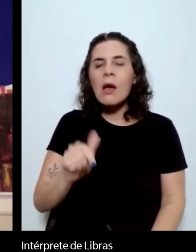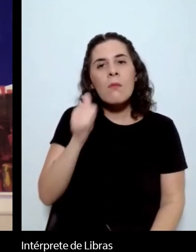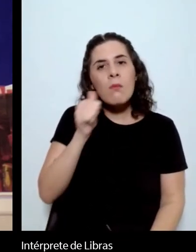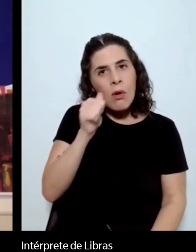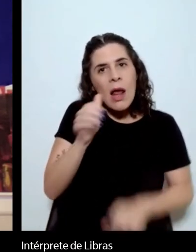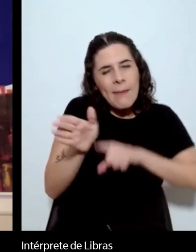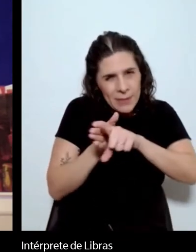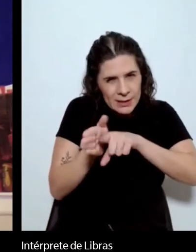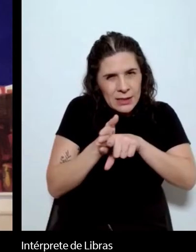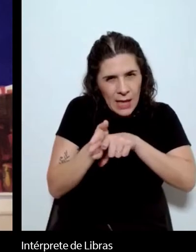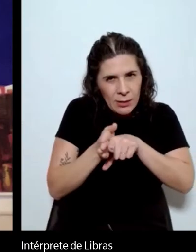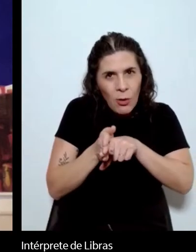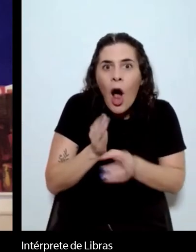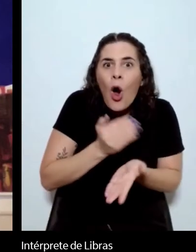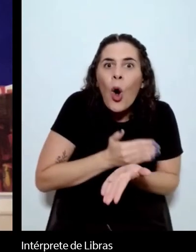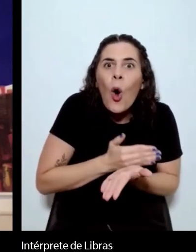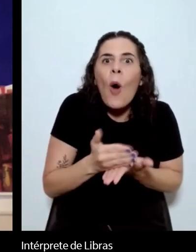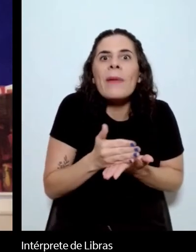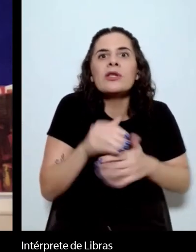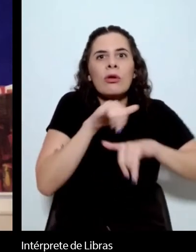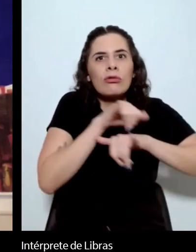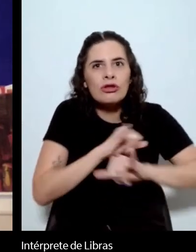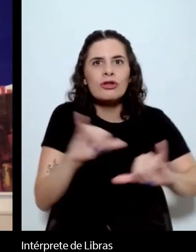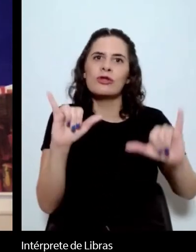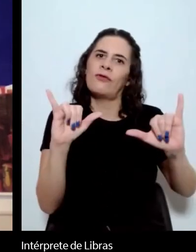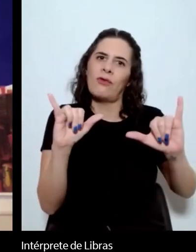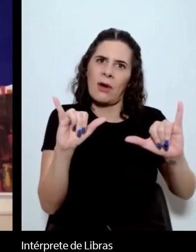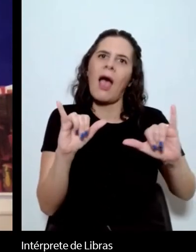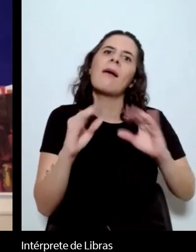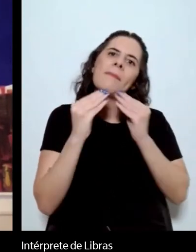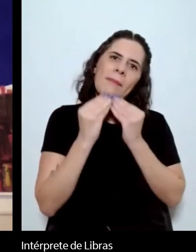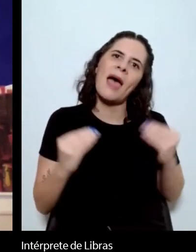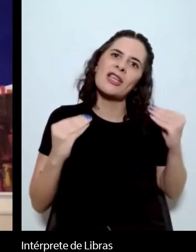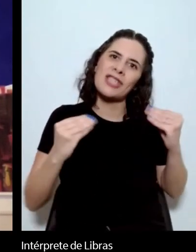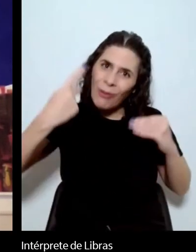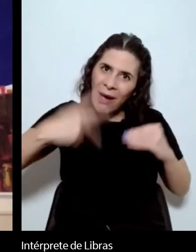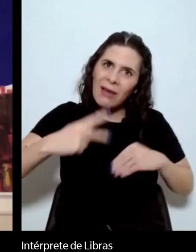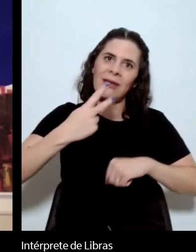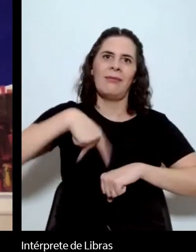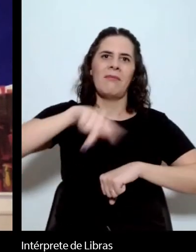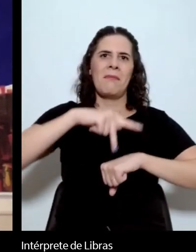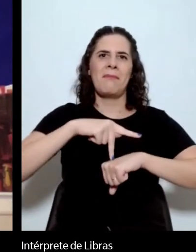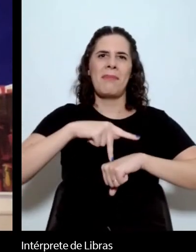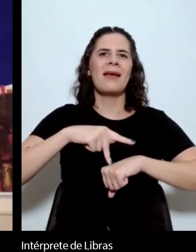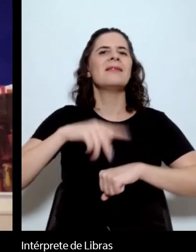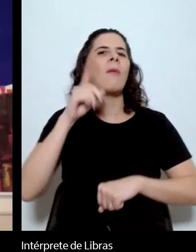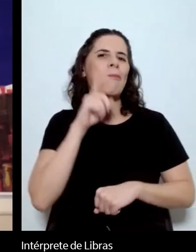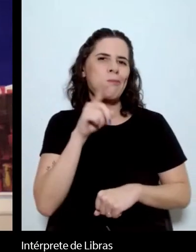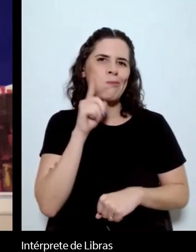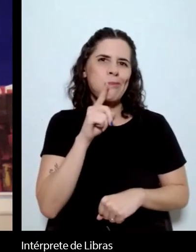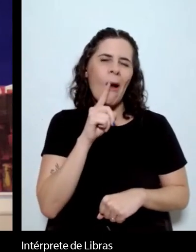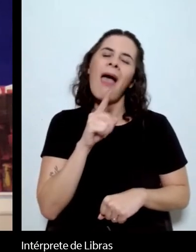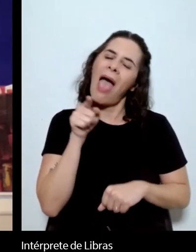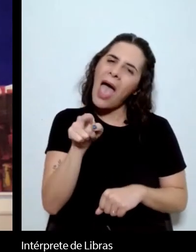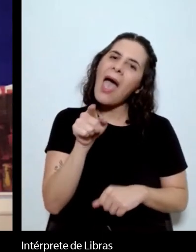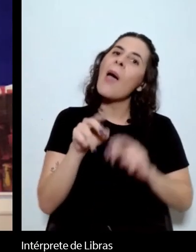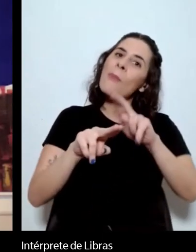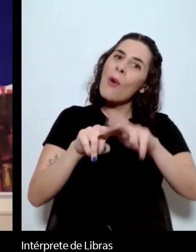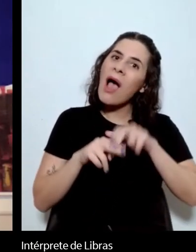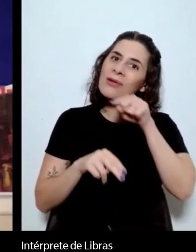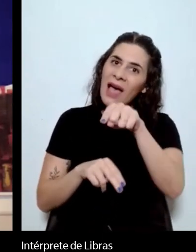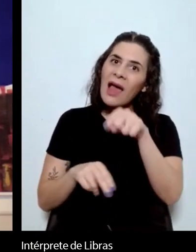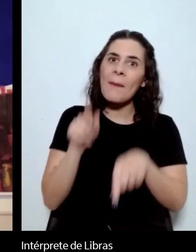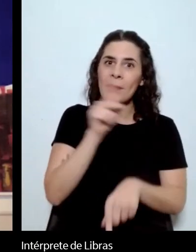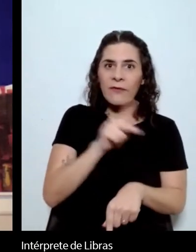começo e grande parte da história de estudos do Machado aqui nesse país a essa professora de latim e